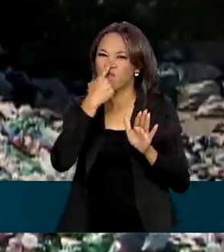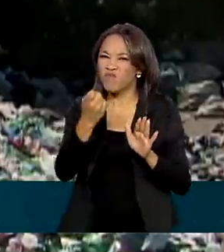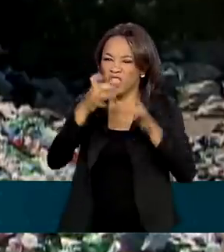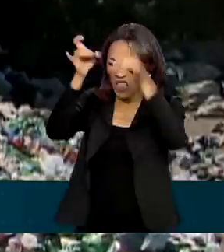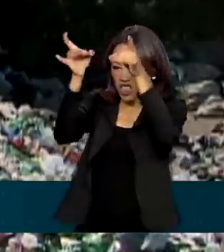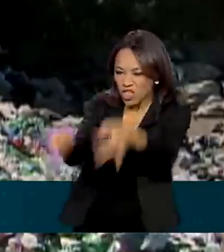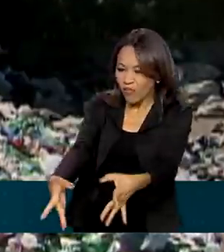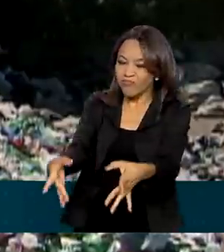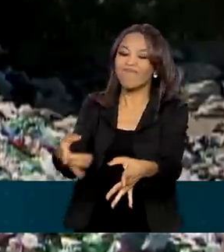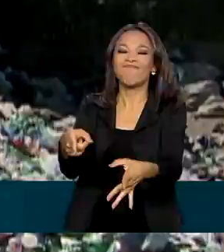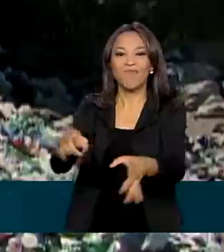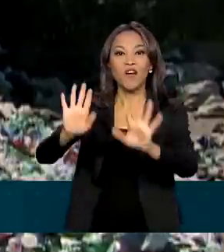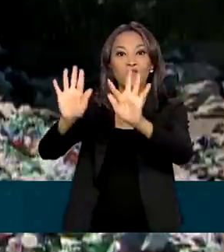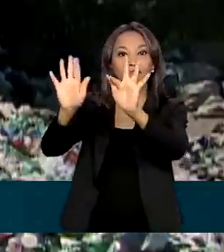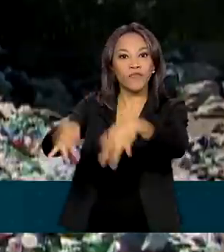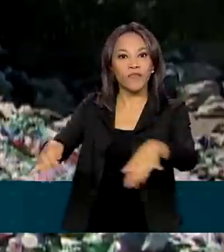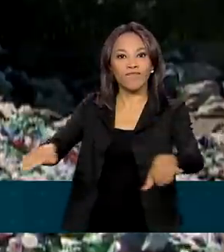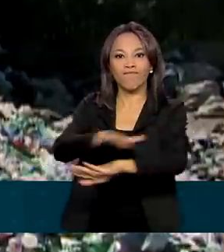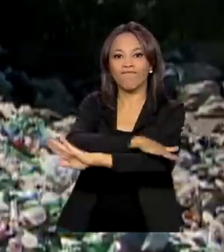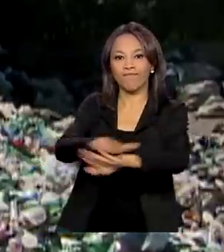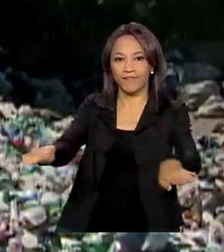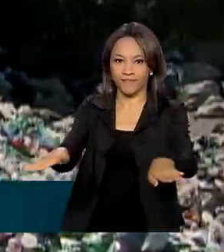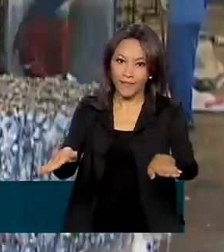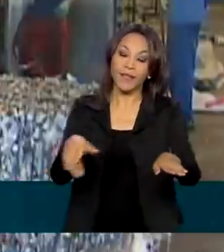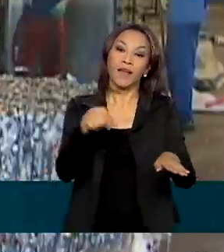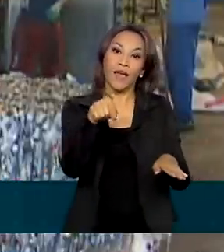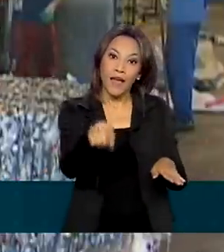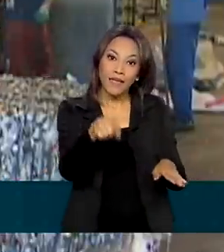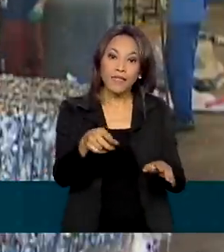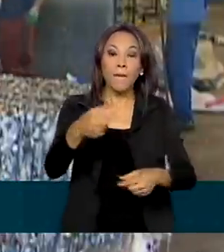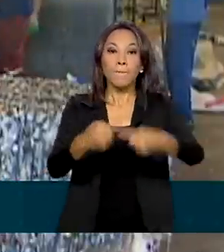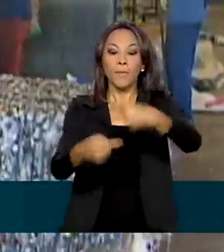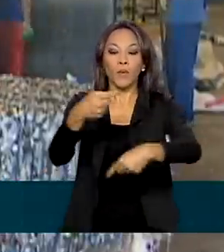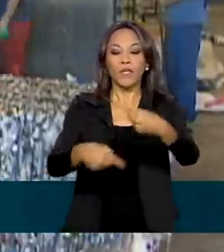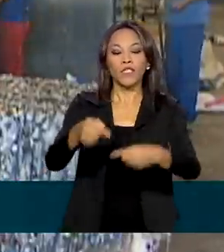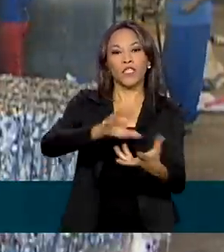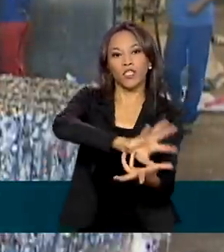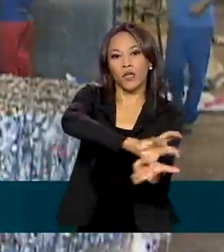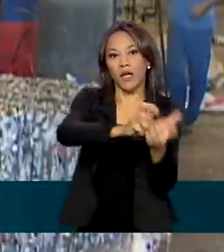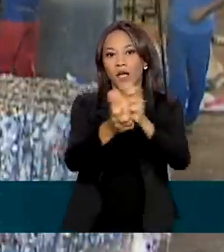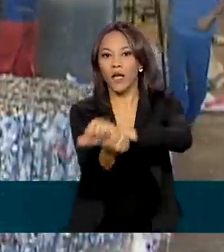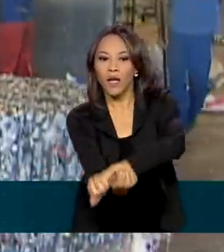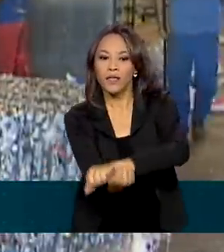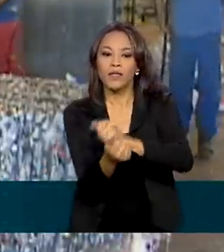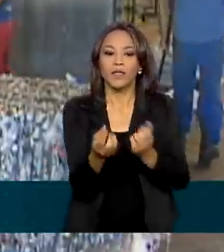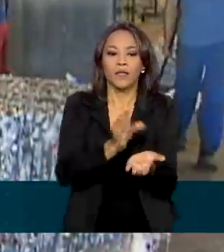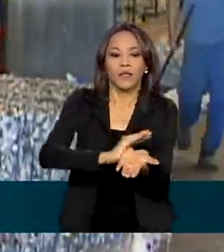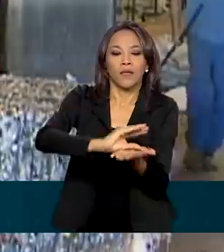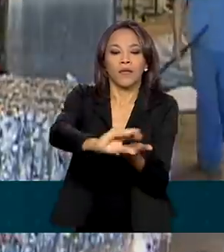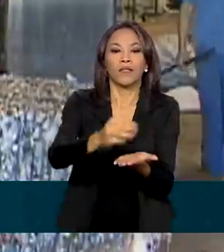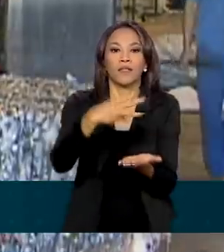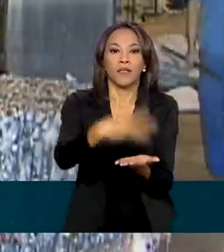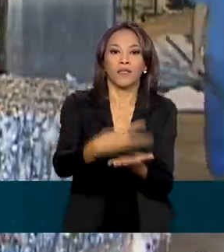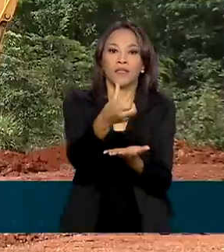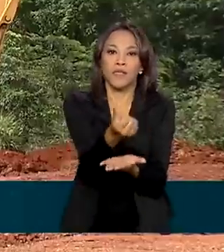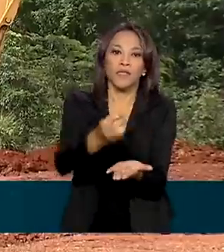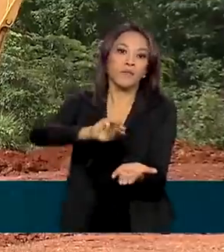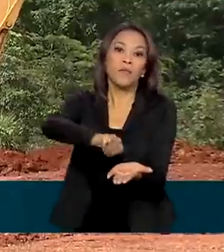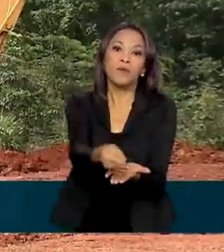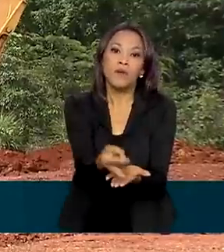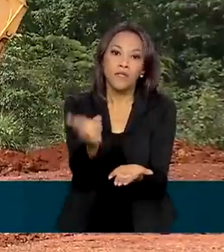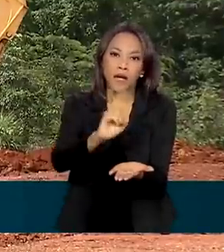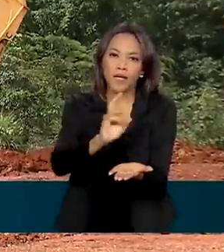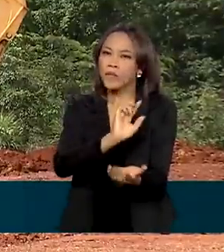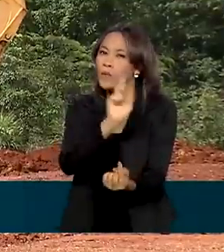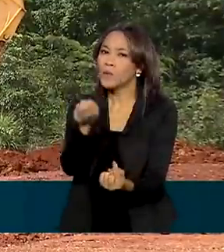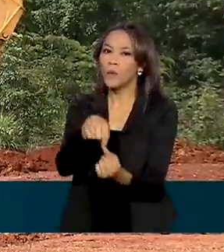A Política Nacional de Resíduos Sólidos repassou este ano 36 milhões de reais para